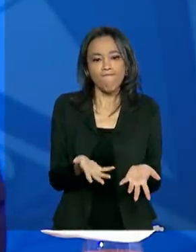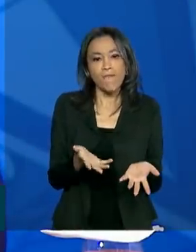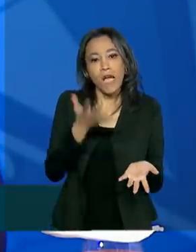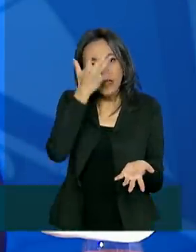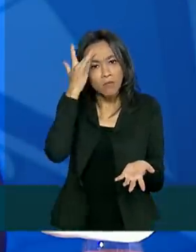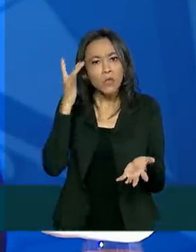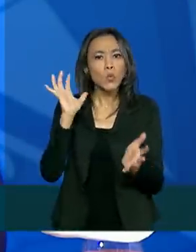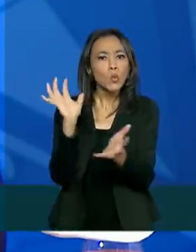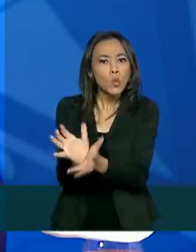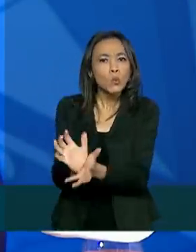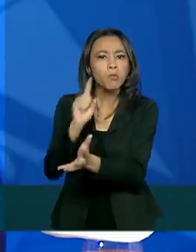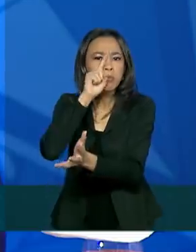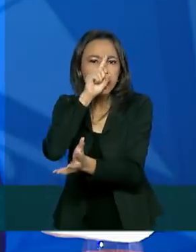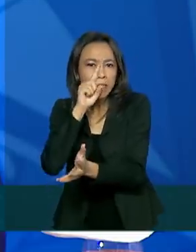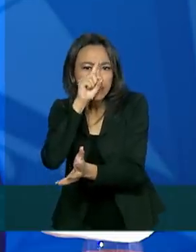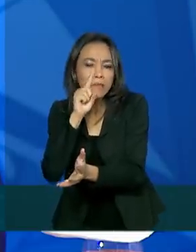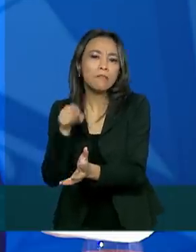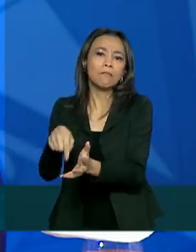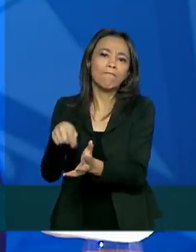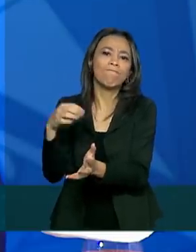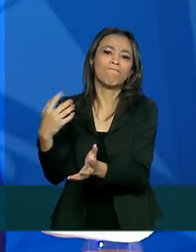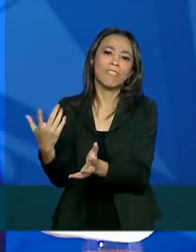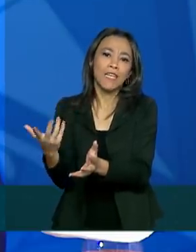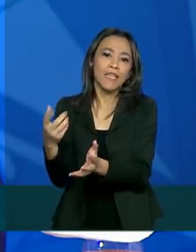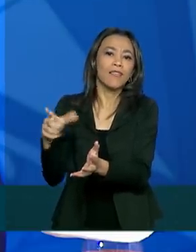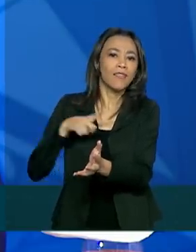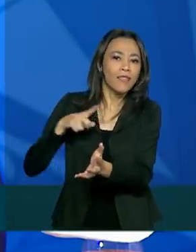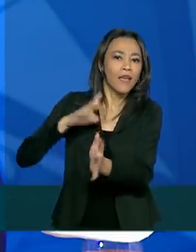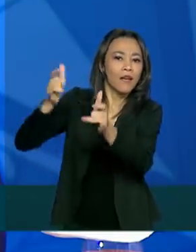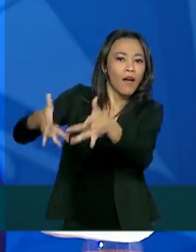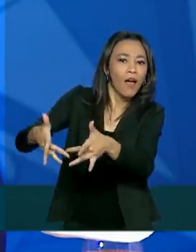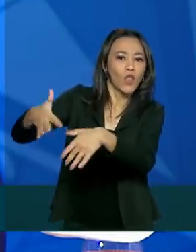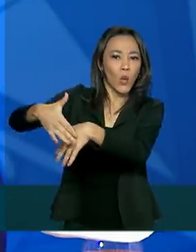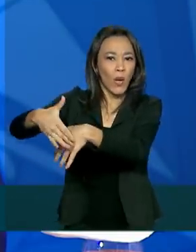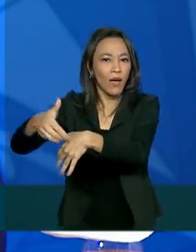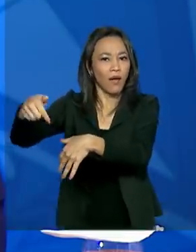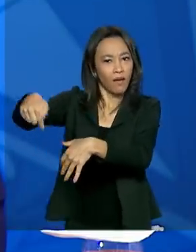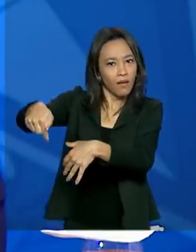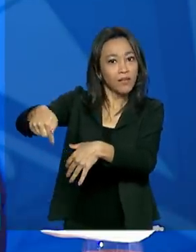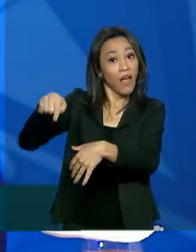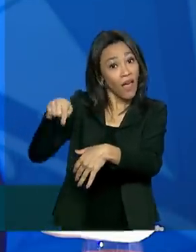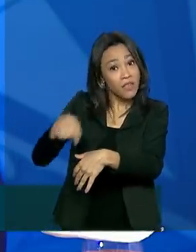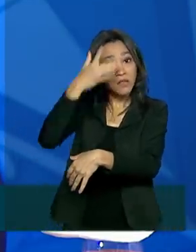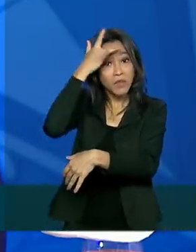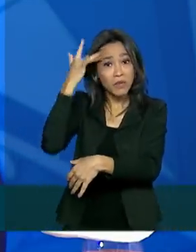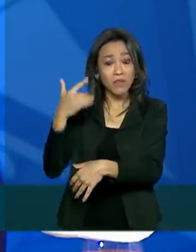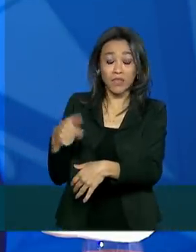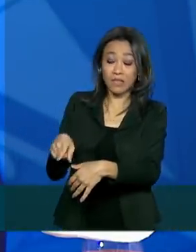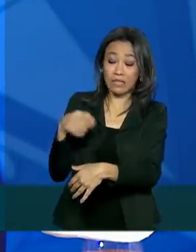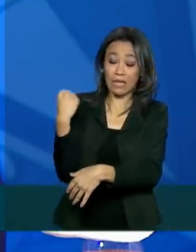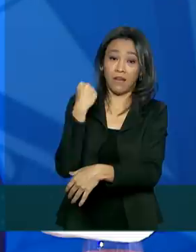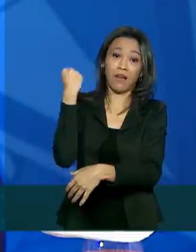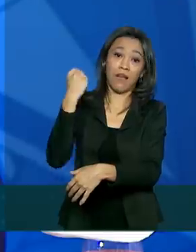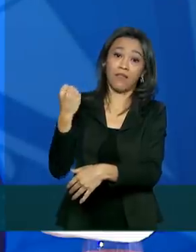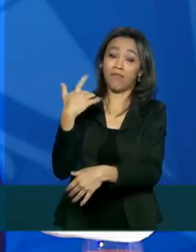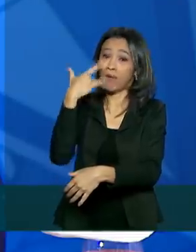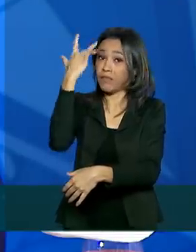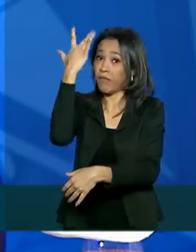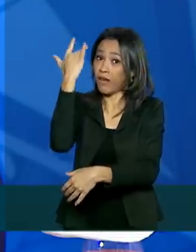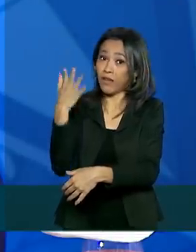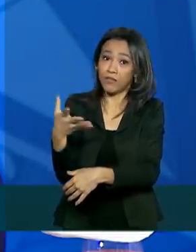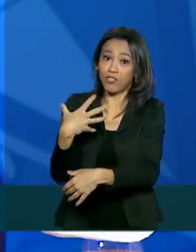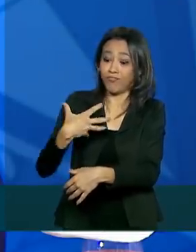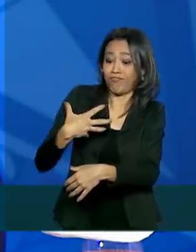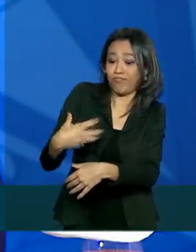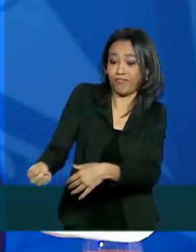fatores de risco, com doenças crônicas, que elas são aquelas que têm a maior gravidade e que são o